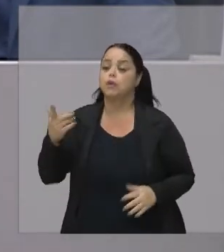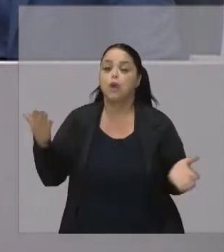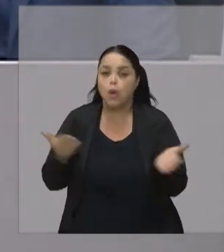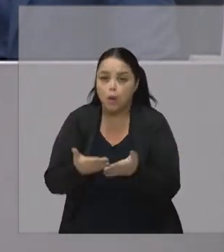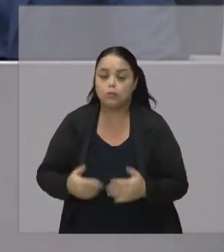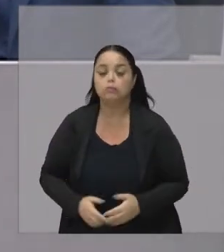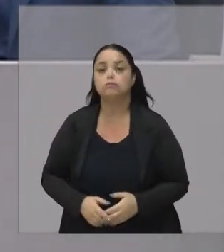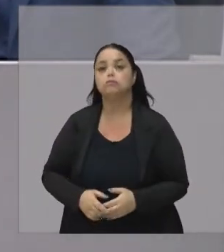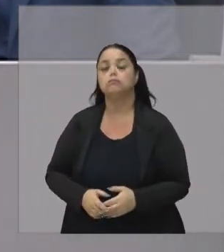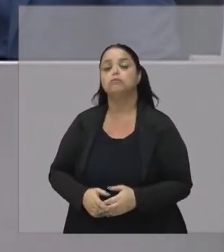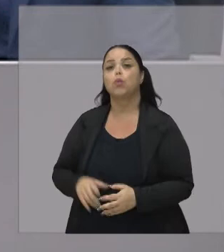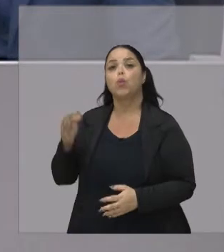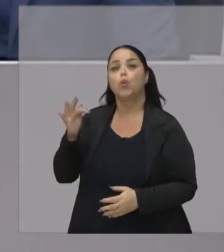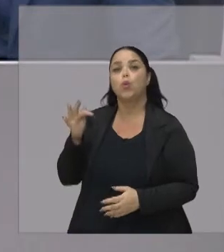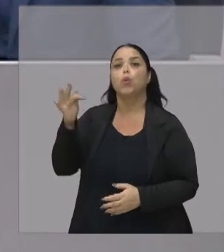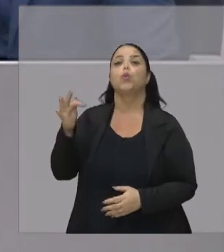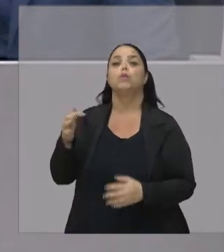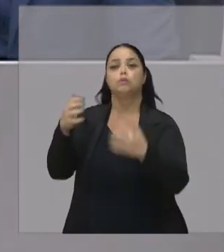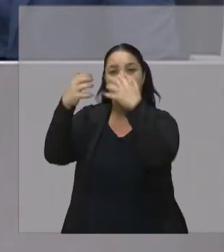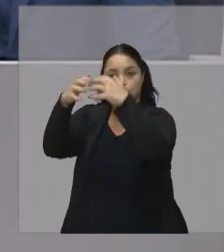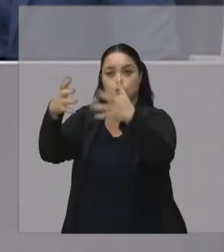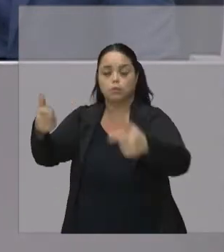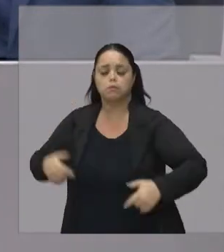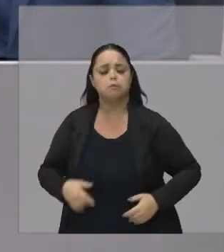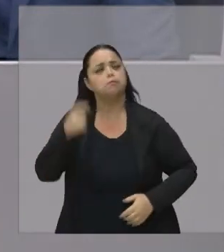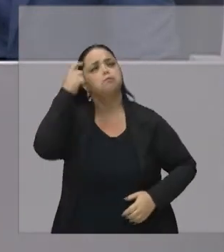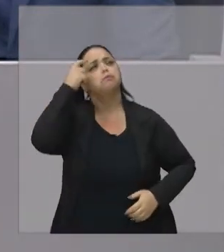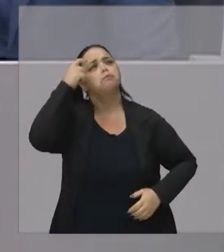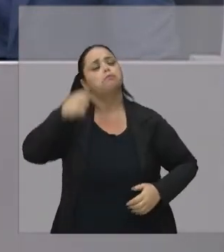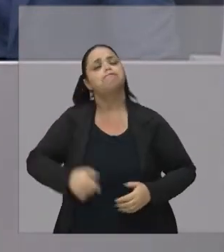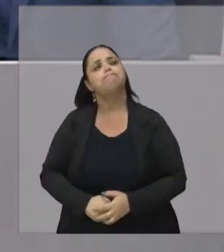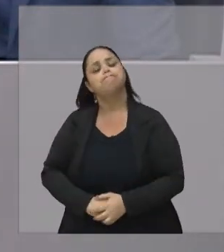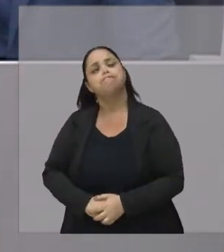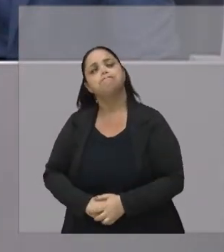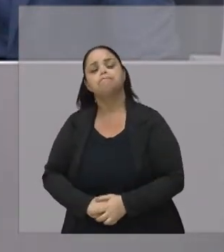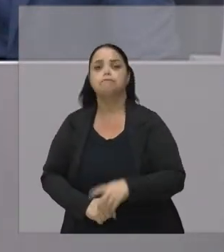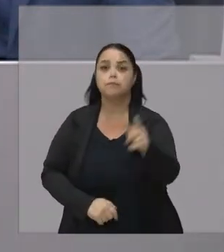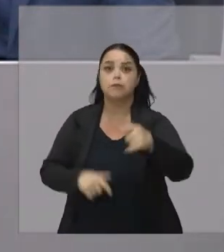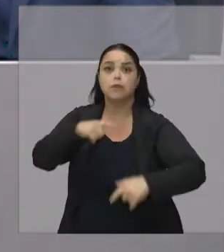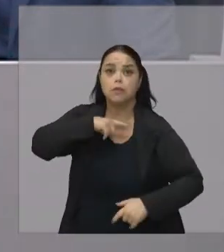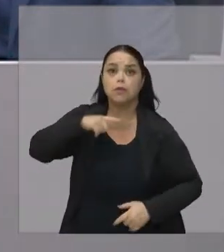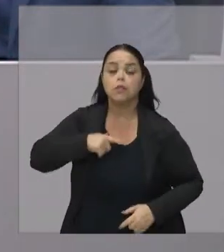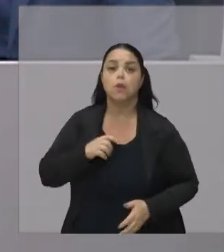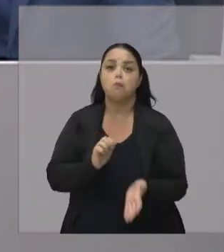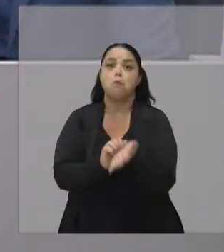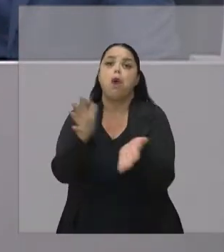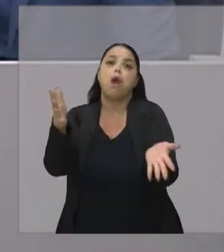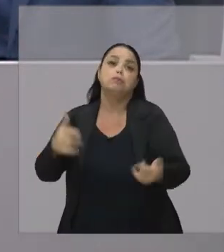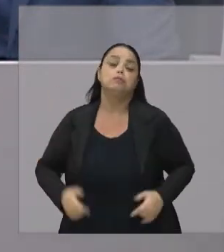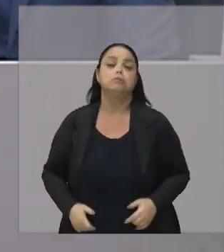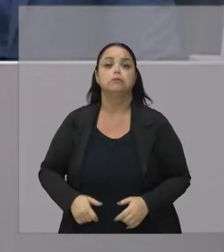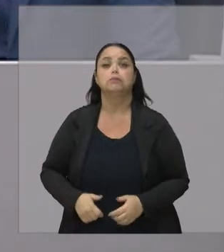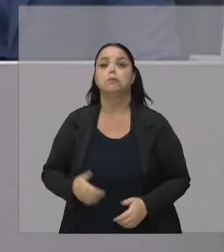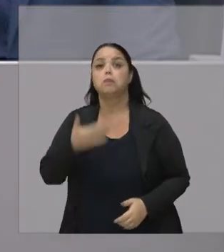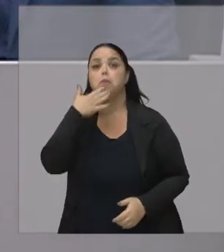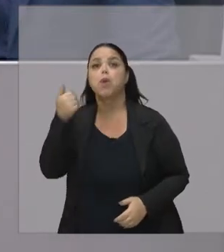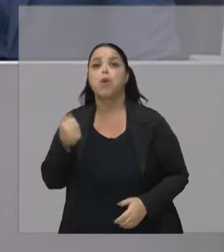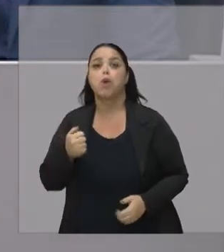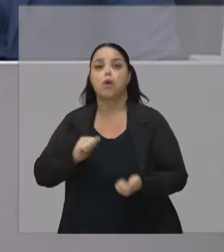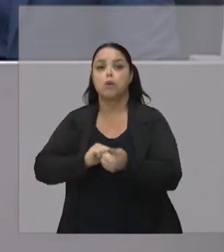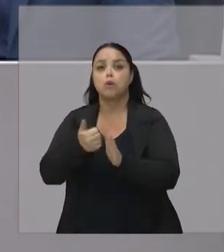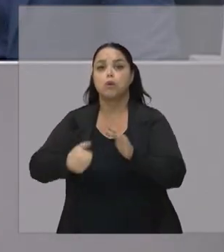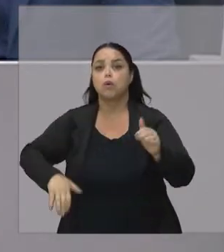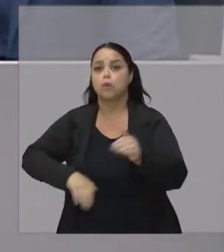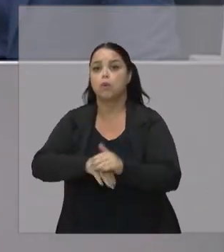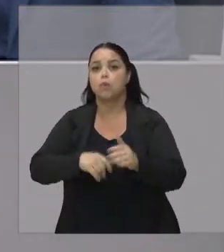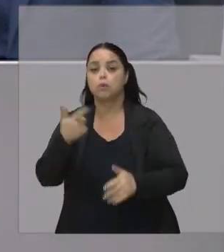vai Refletir no futuro E eu A partir daquele momento Eu já tinha sido expulso Do melhor time da cidade Tinha